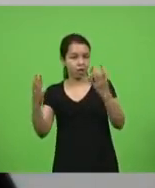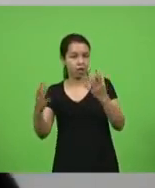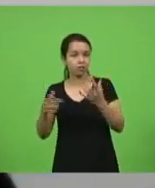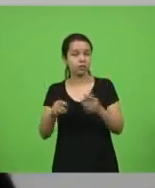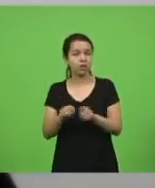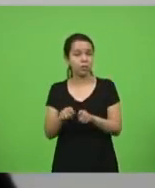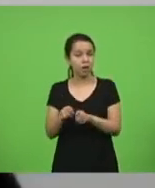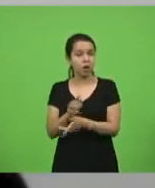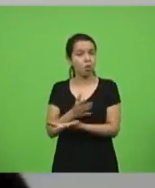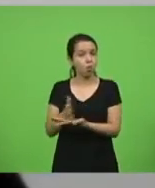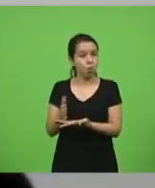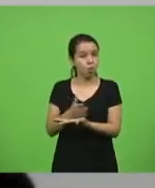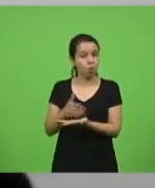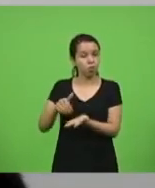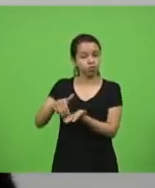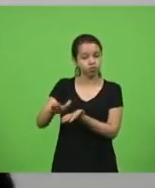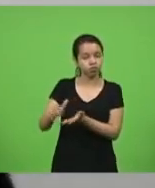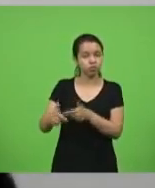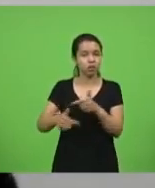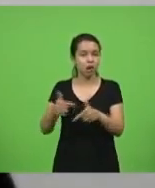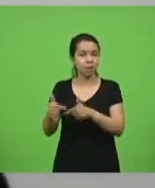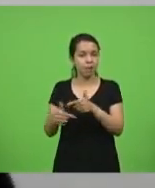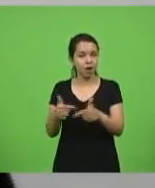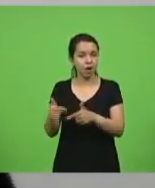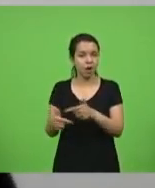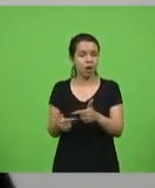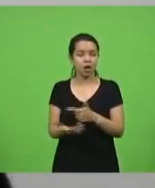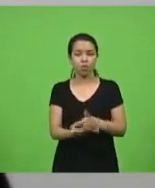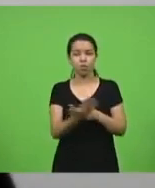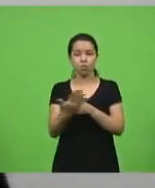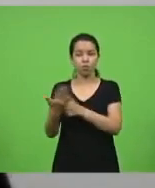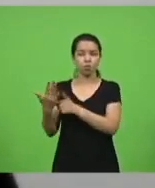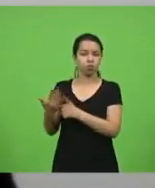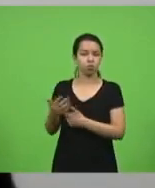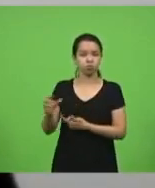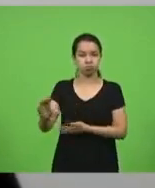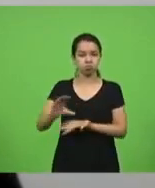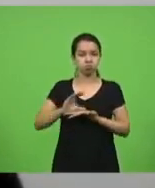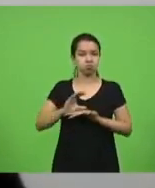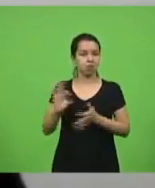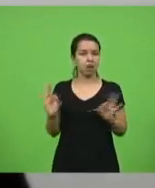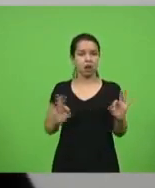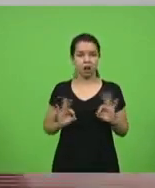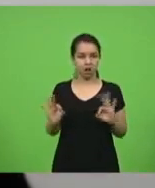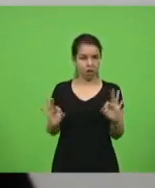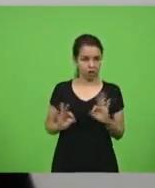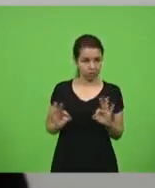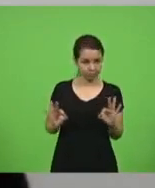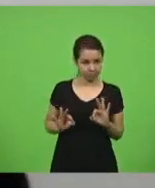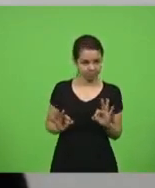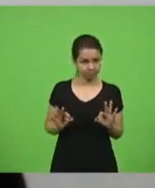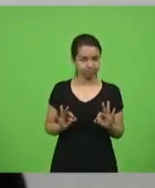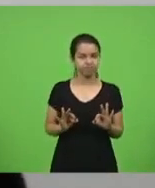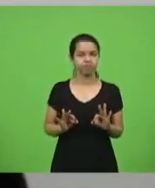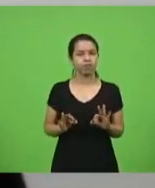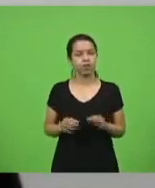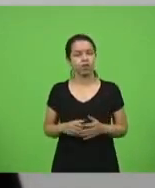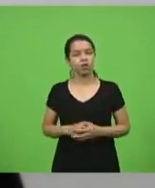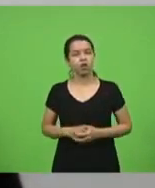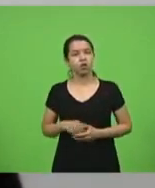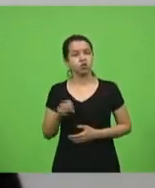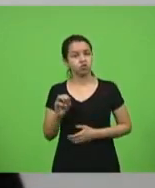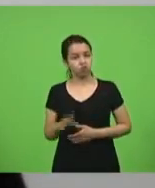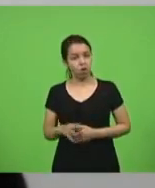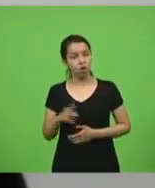últimos seis meses e desamparados de qualquer outro auxílio governamental, a não ser, claro, aquele auxílio